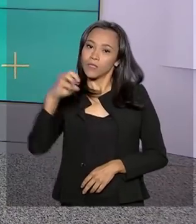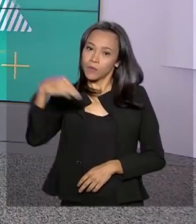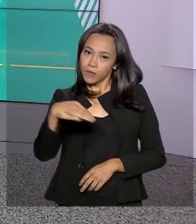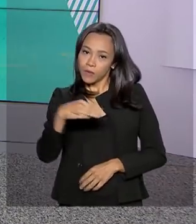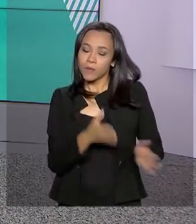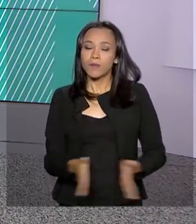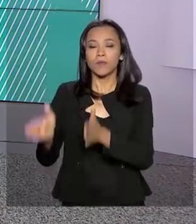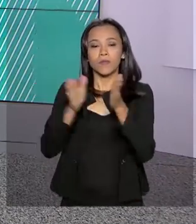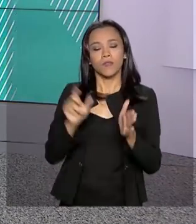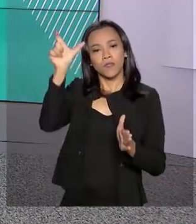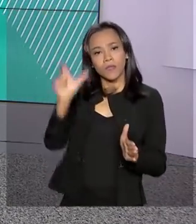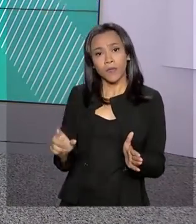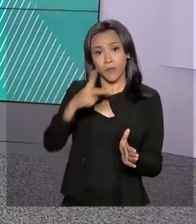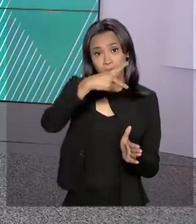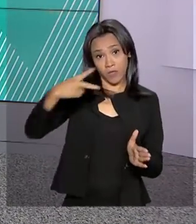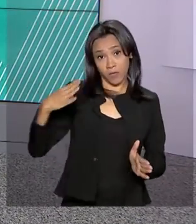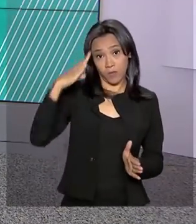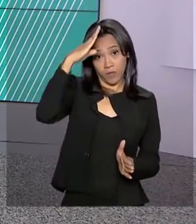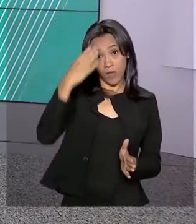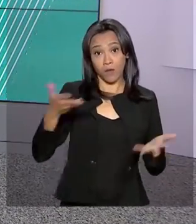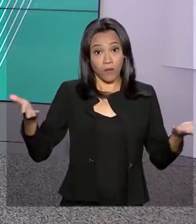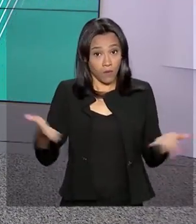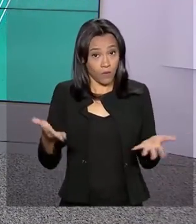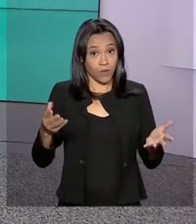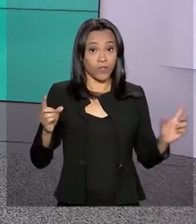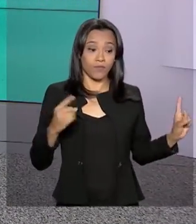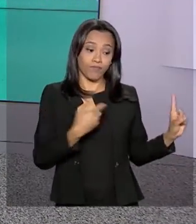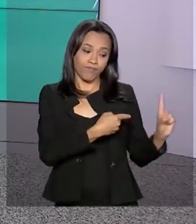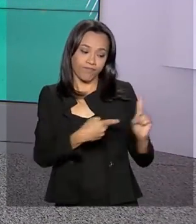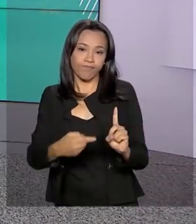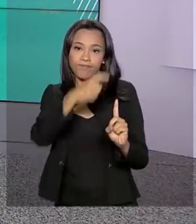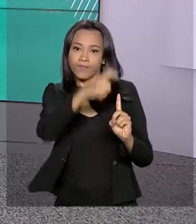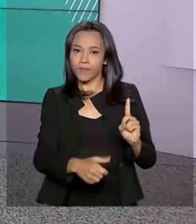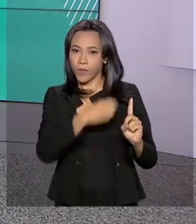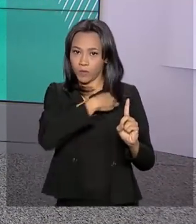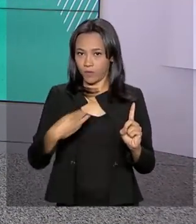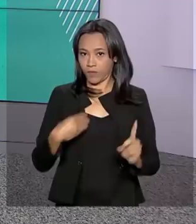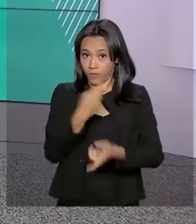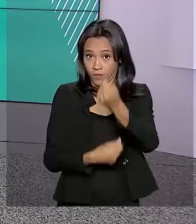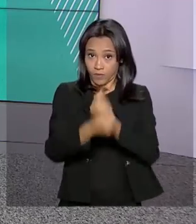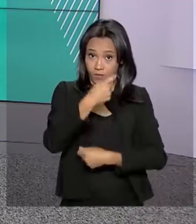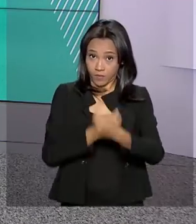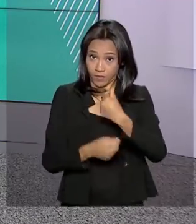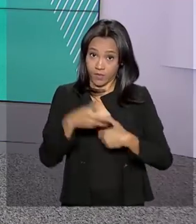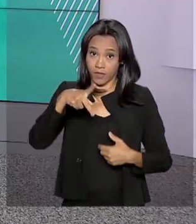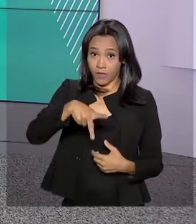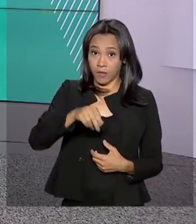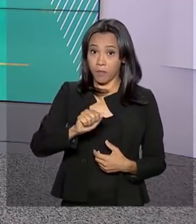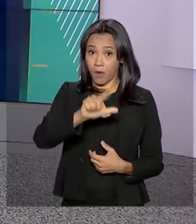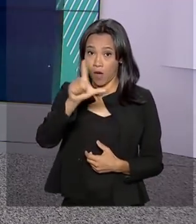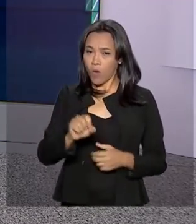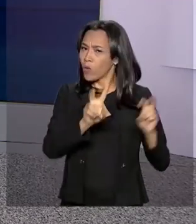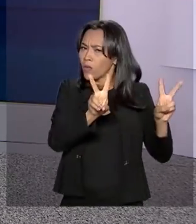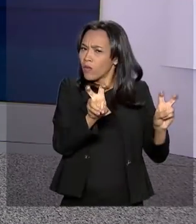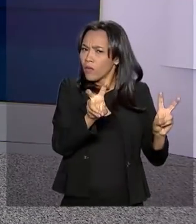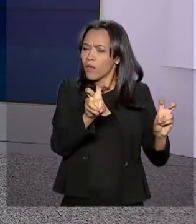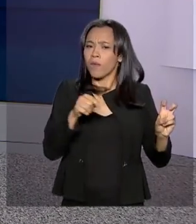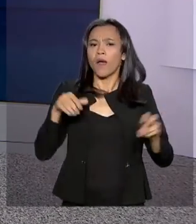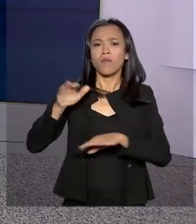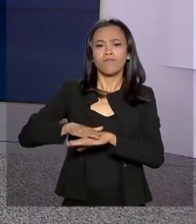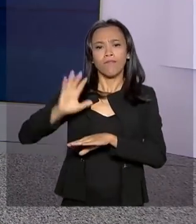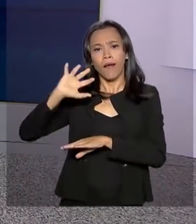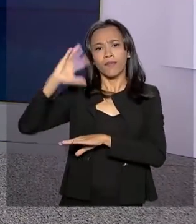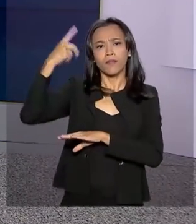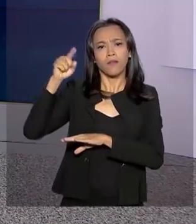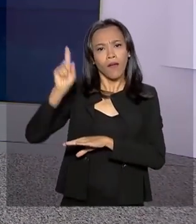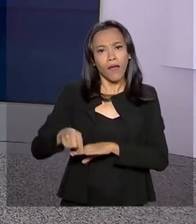O presidente Jair Bolsonaro recebe hoje o ministro da Economia, Paulo Guedes. Na pauta, a decisão do presidente em